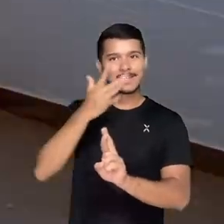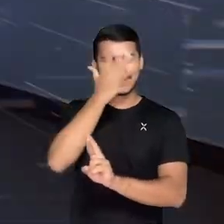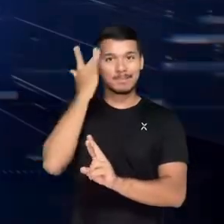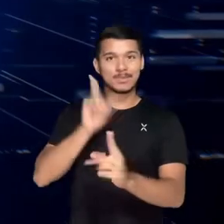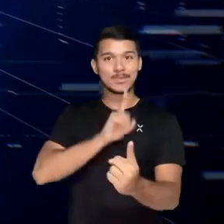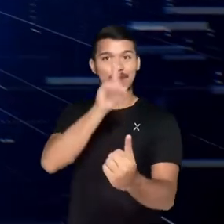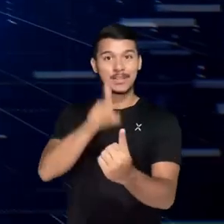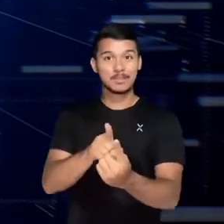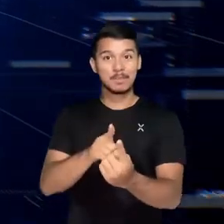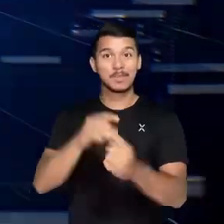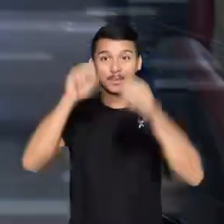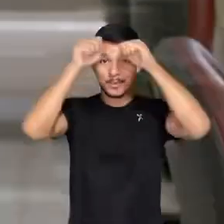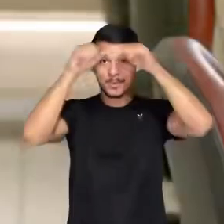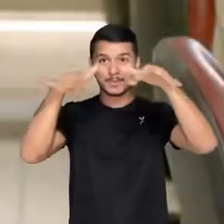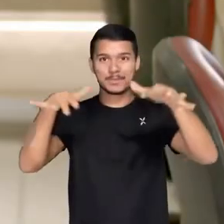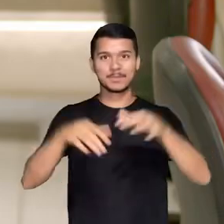autismo.